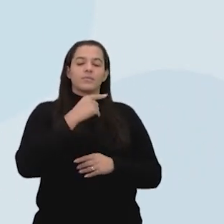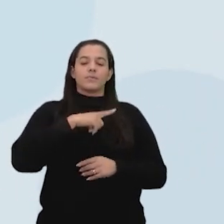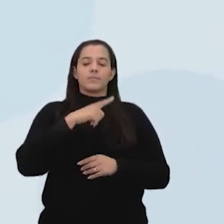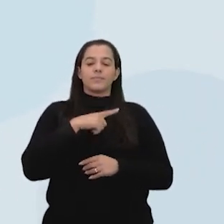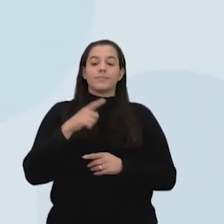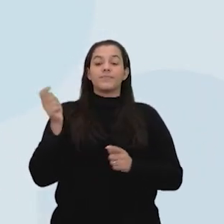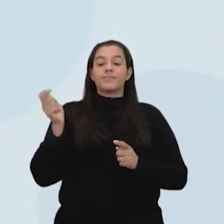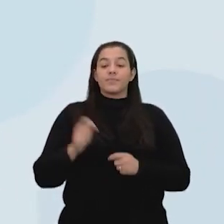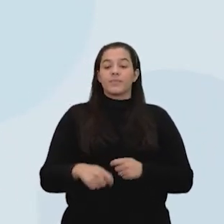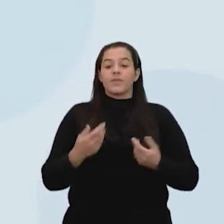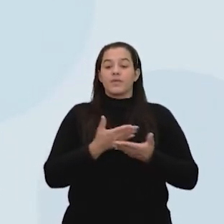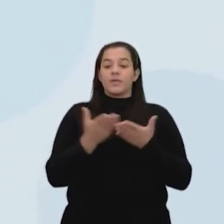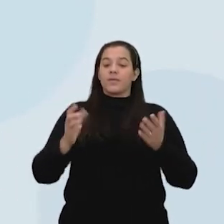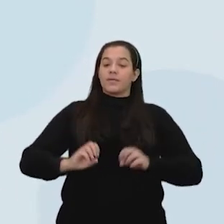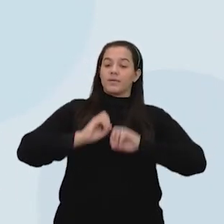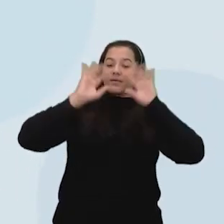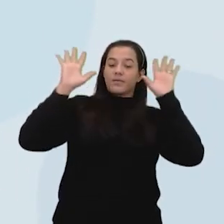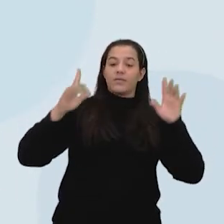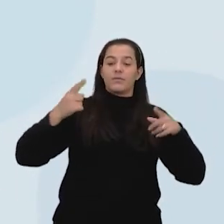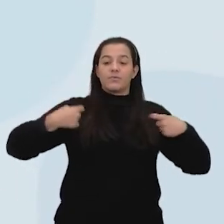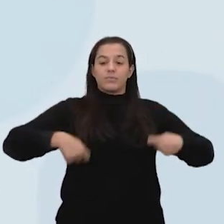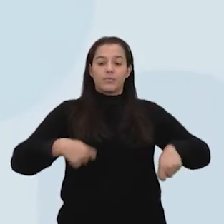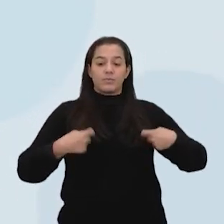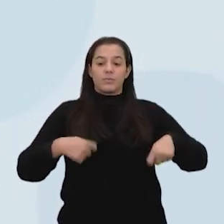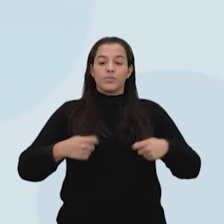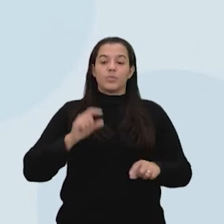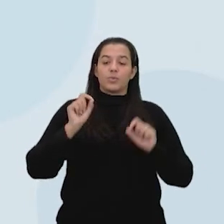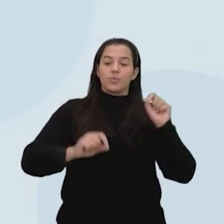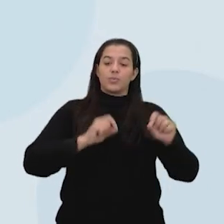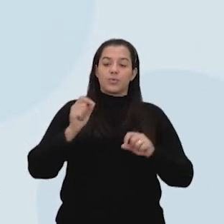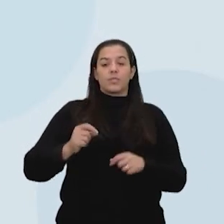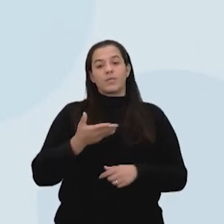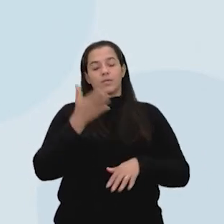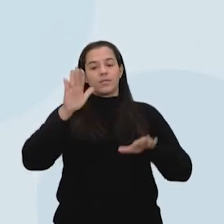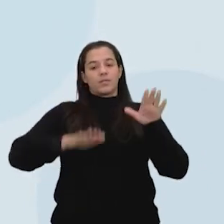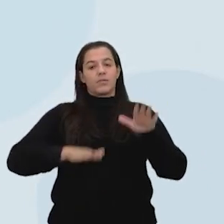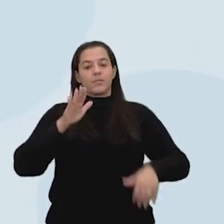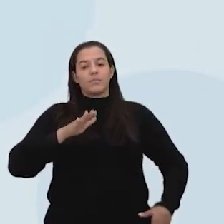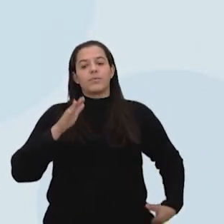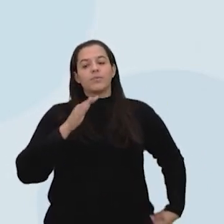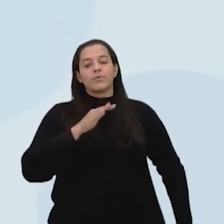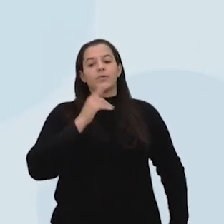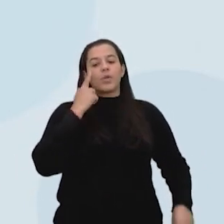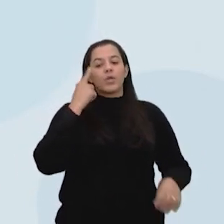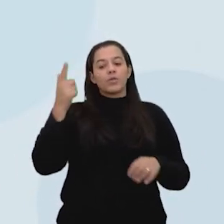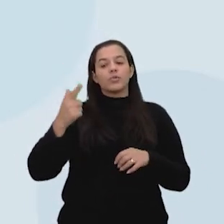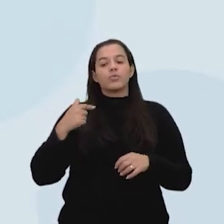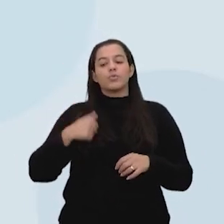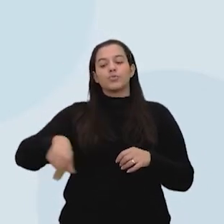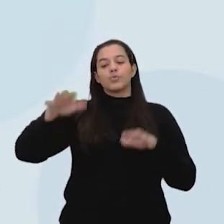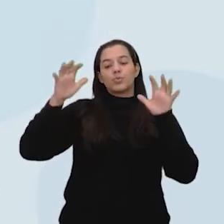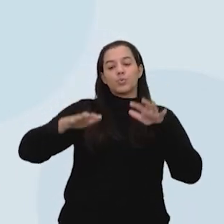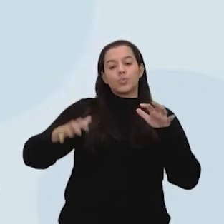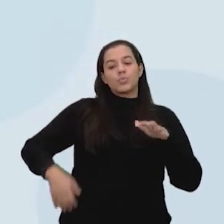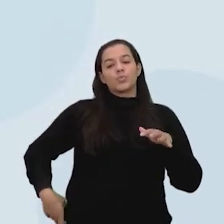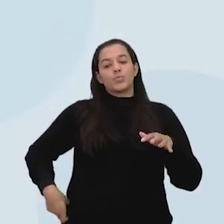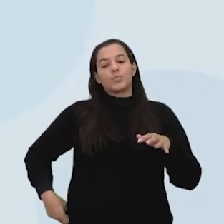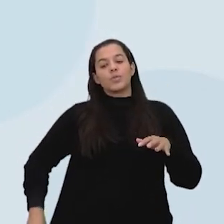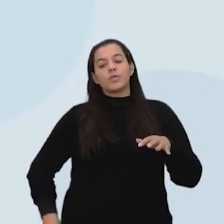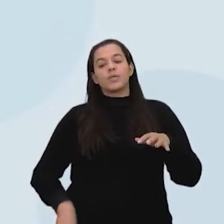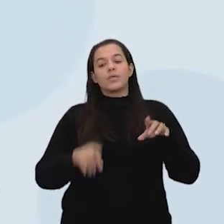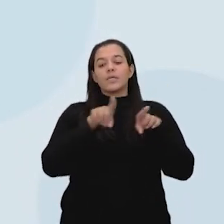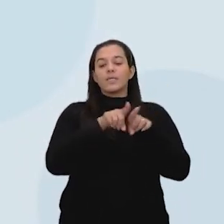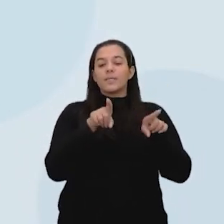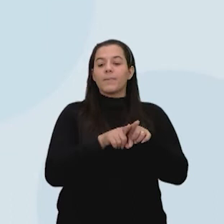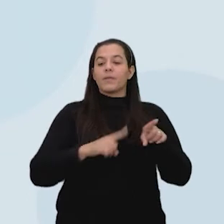e, obviamente, a gente precisa ter alternativas que não dependam nem do regime de chuvas, nem do nível de radiação solar e